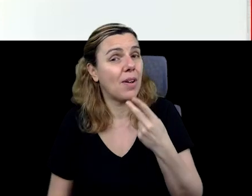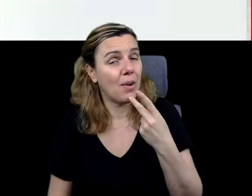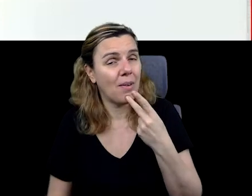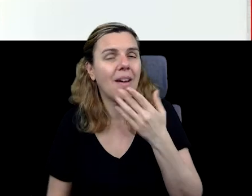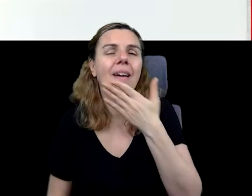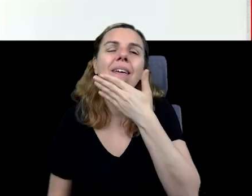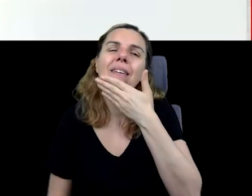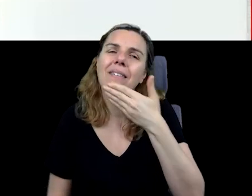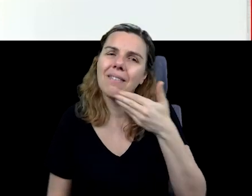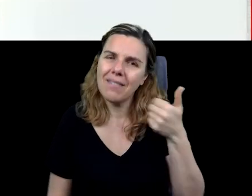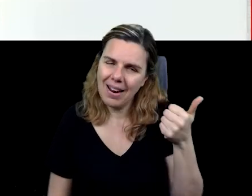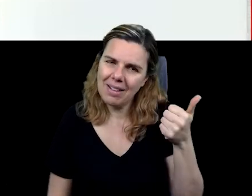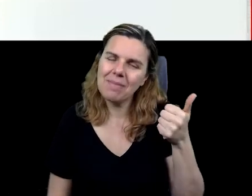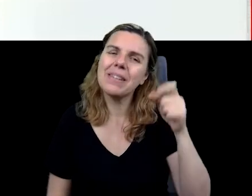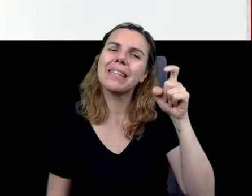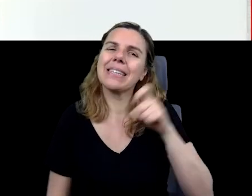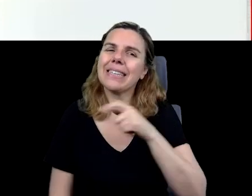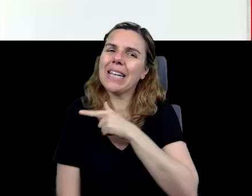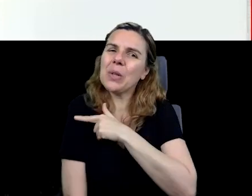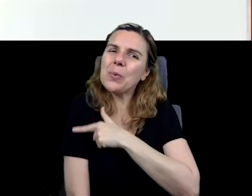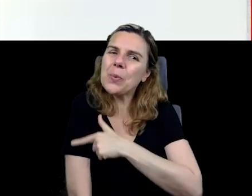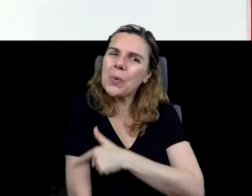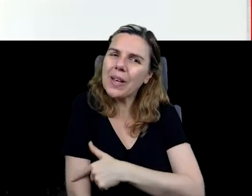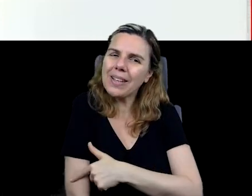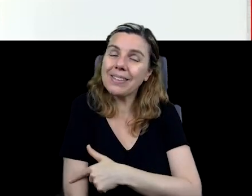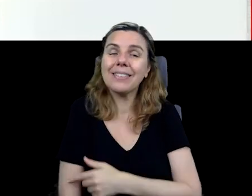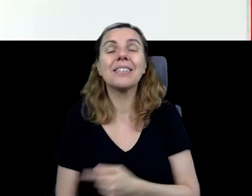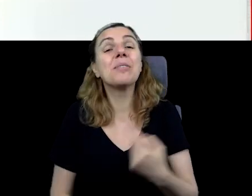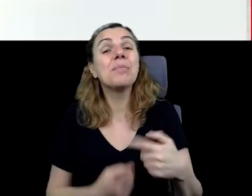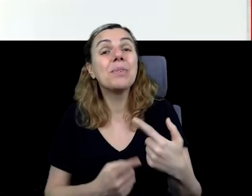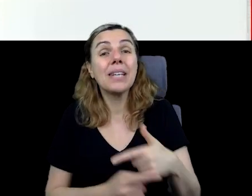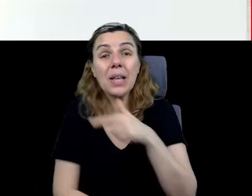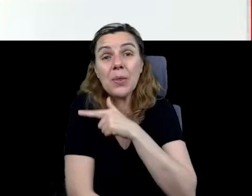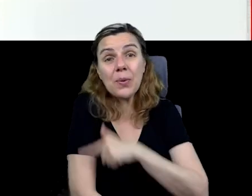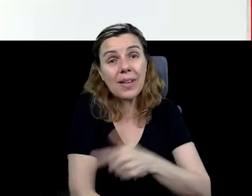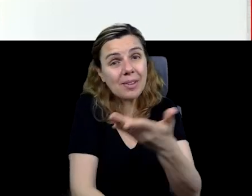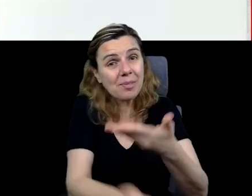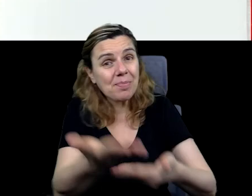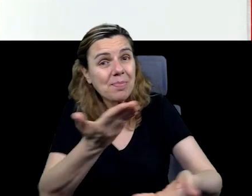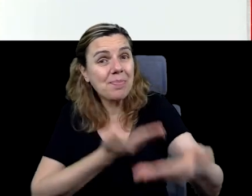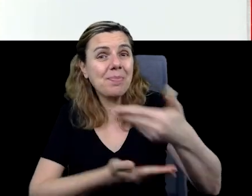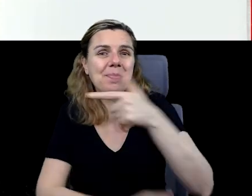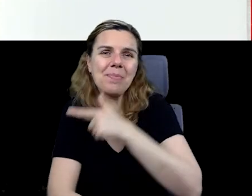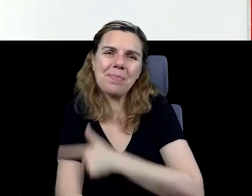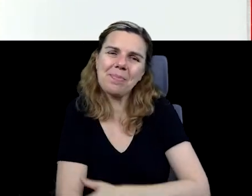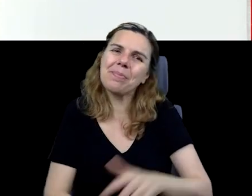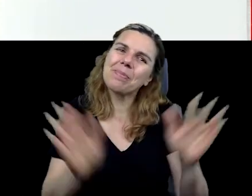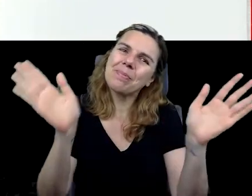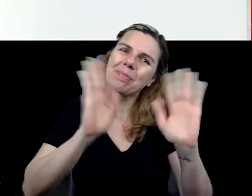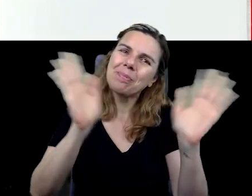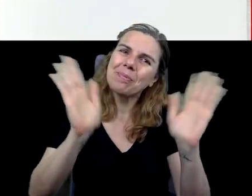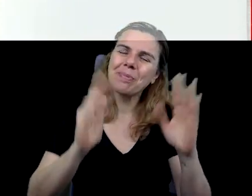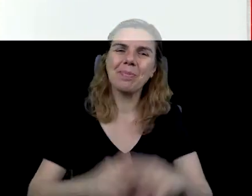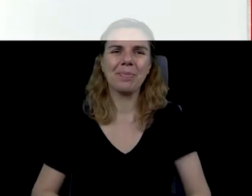vale a pena ser gentil. Gentileza gera gentileza. tchau, tchau,